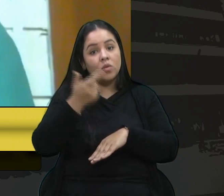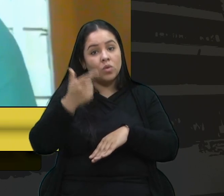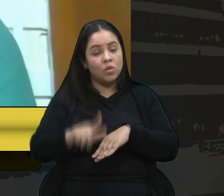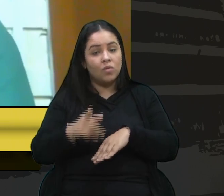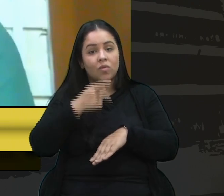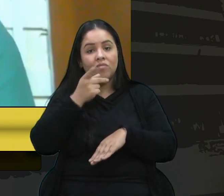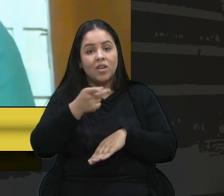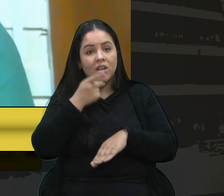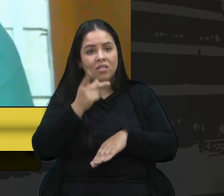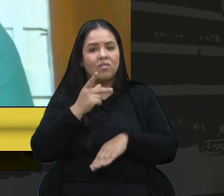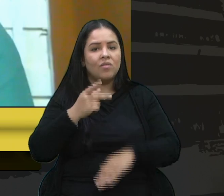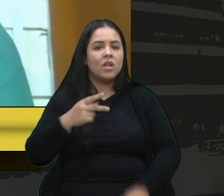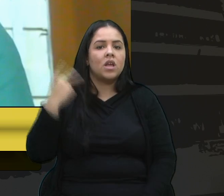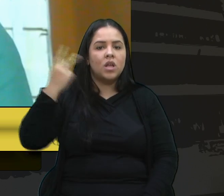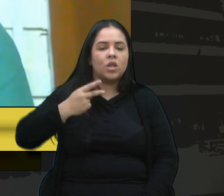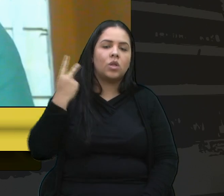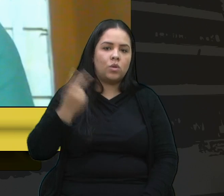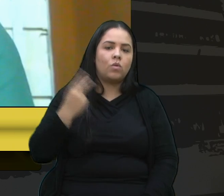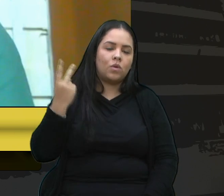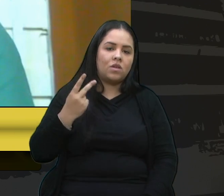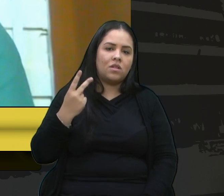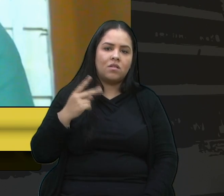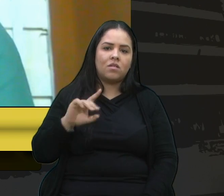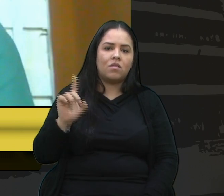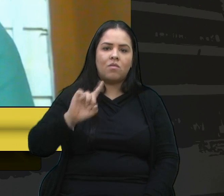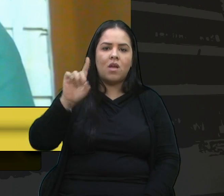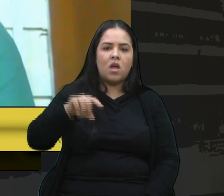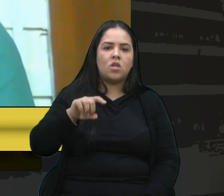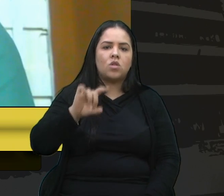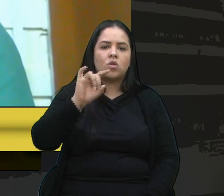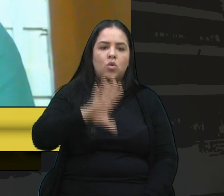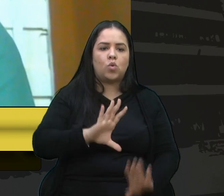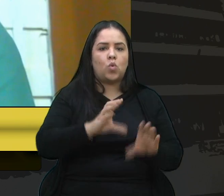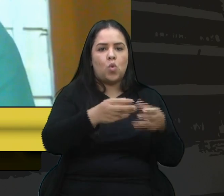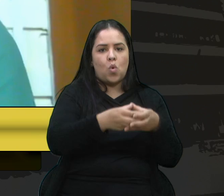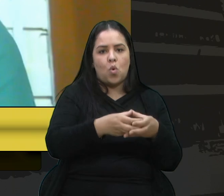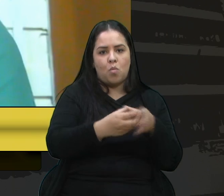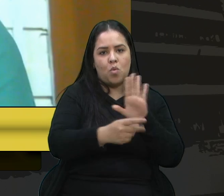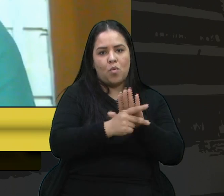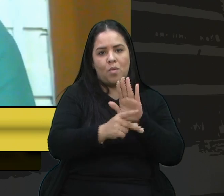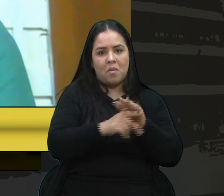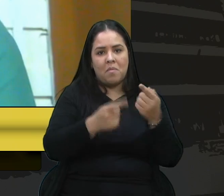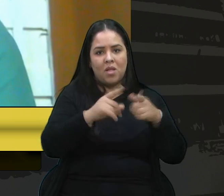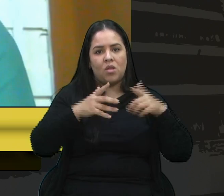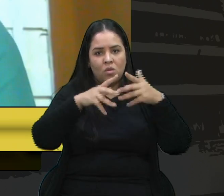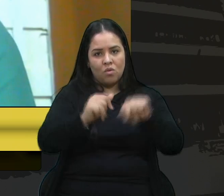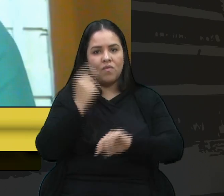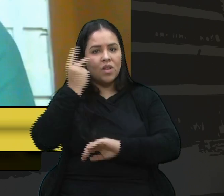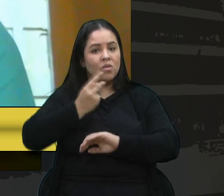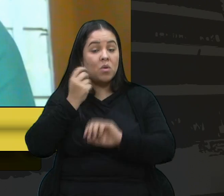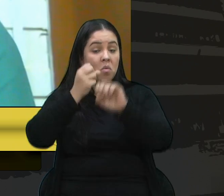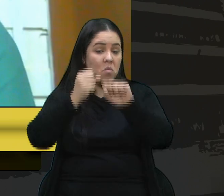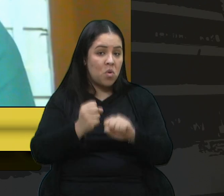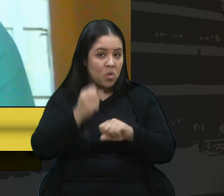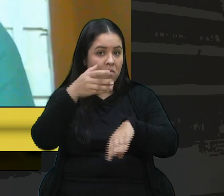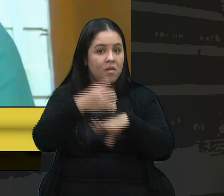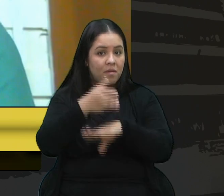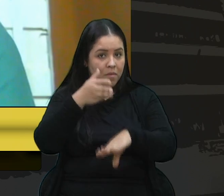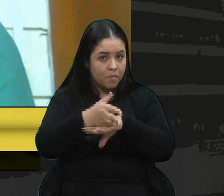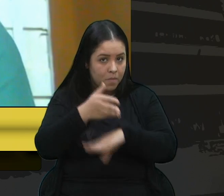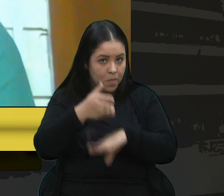vereadores, não só os que fazem parte da frente parlamentar, mas todos os vereadores que possam participar,